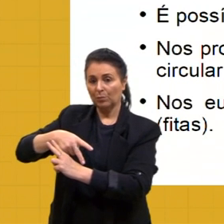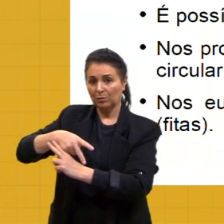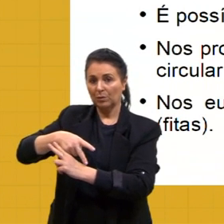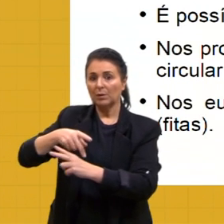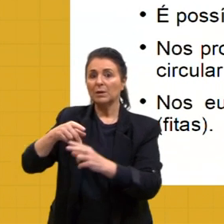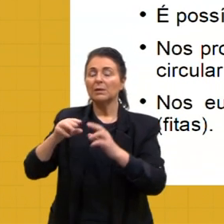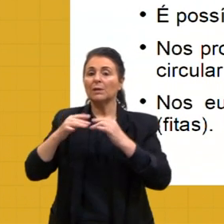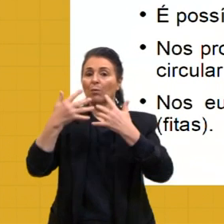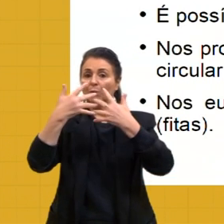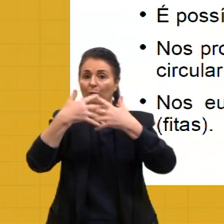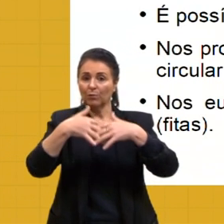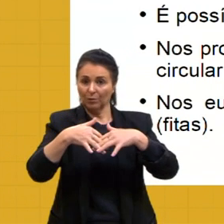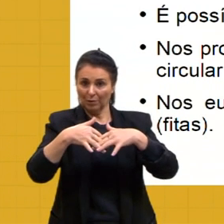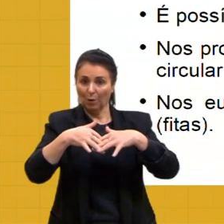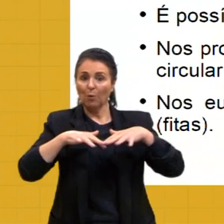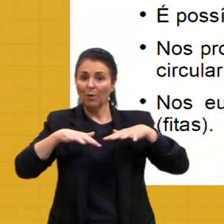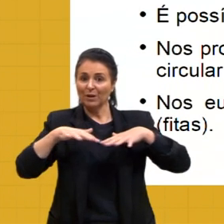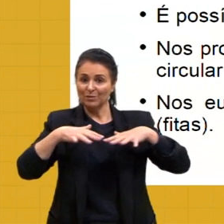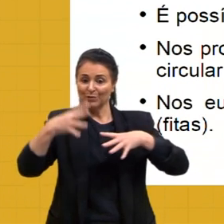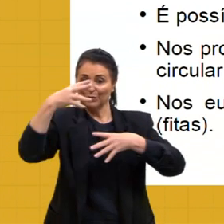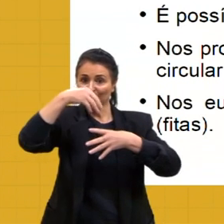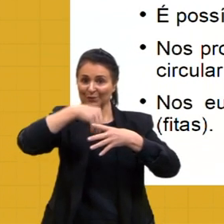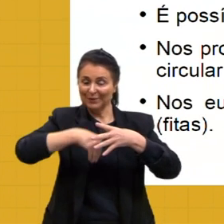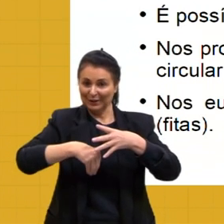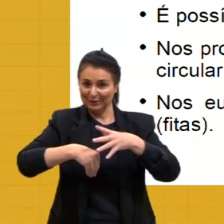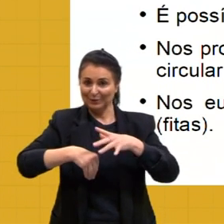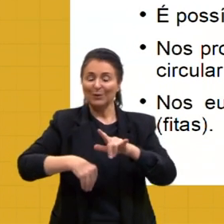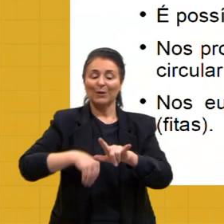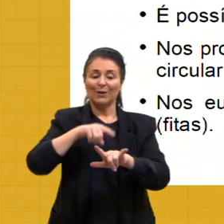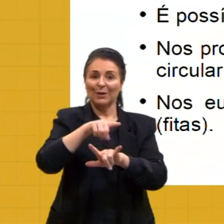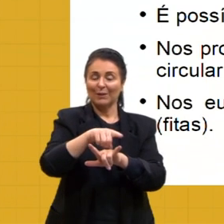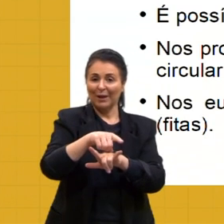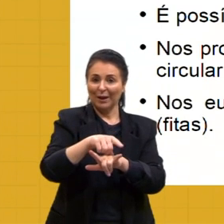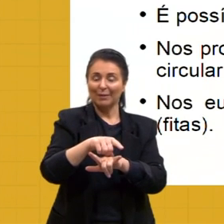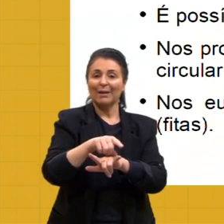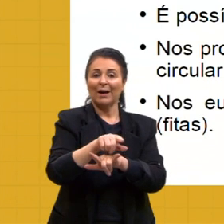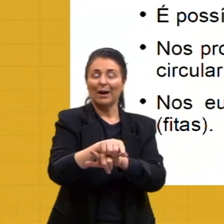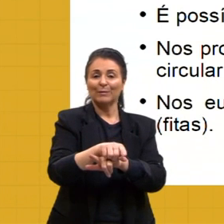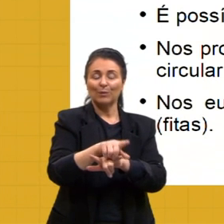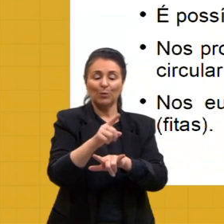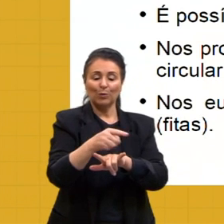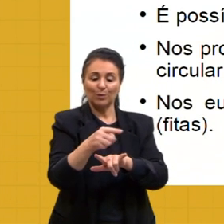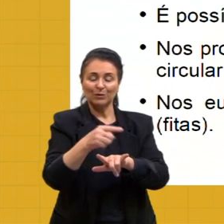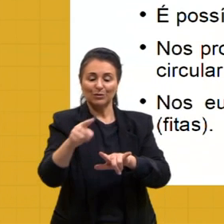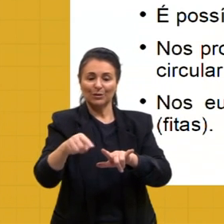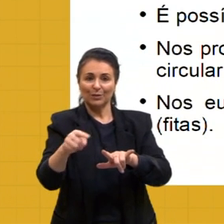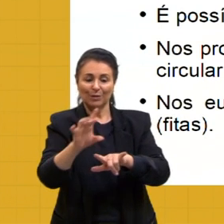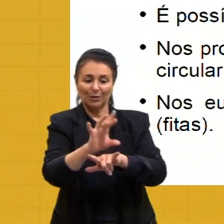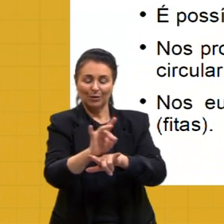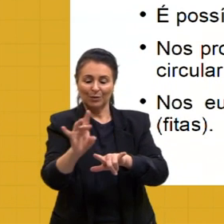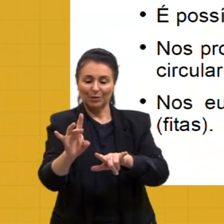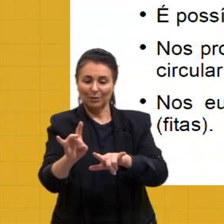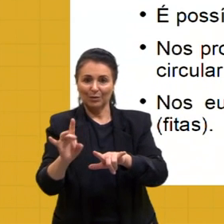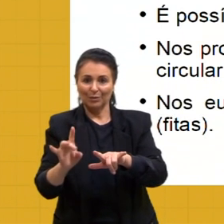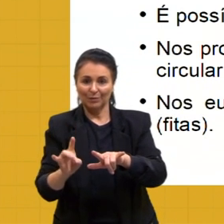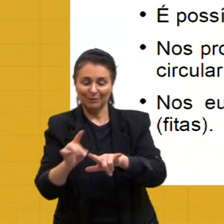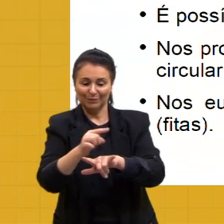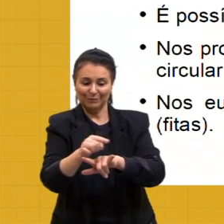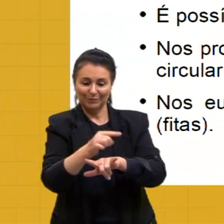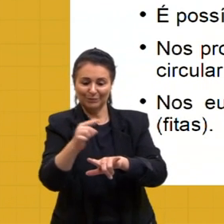funcional ativo da cromatina. Contém parte ou toda a informação